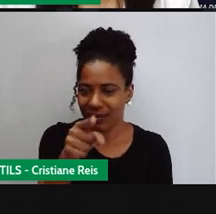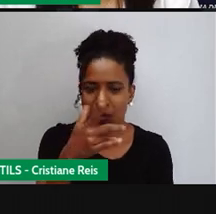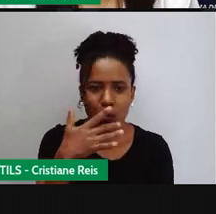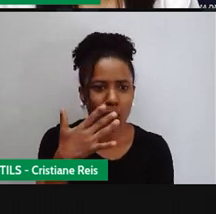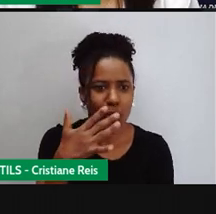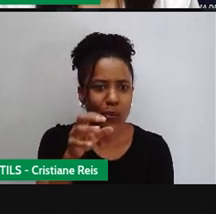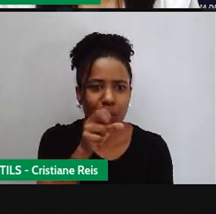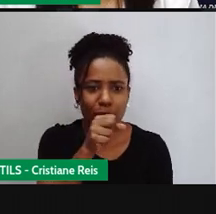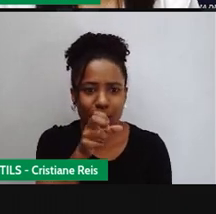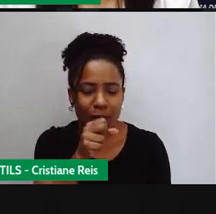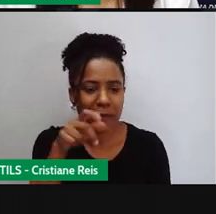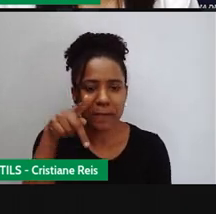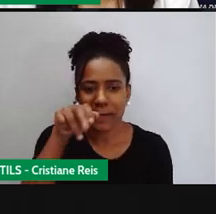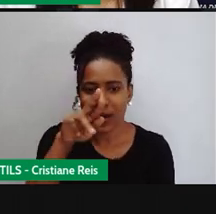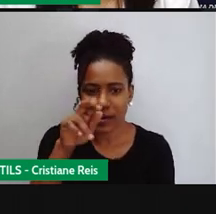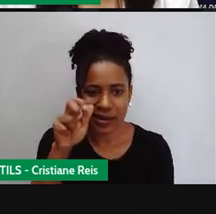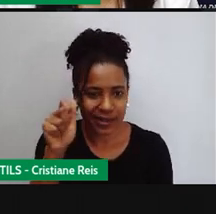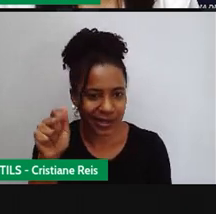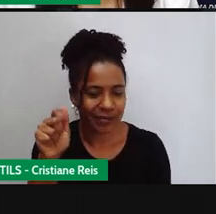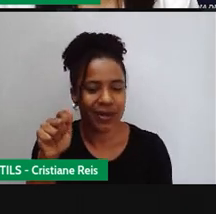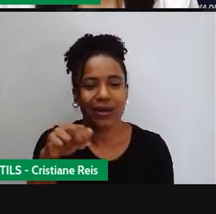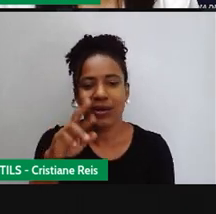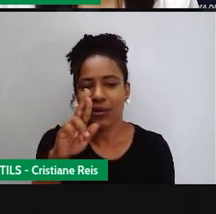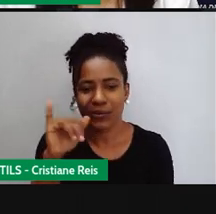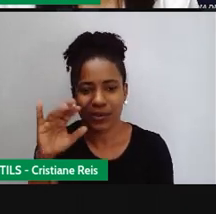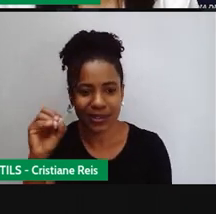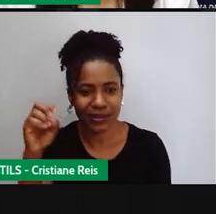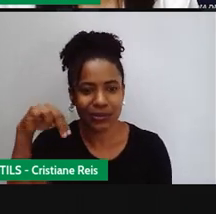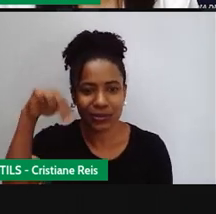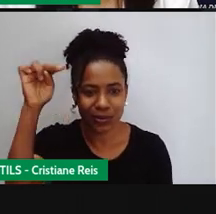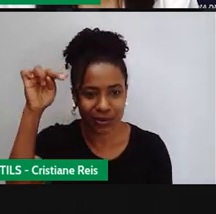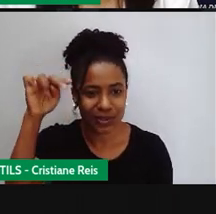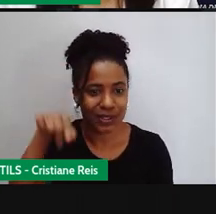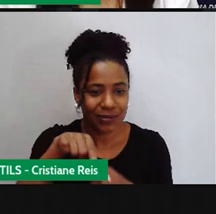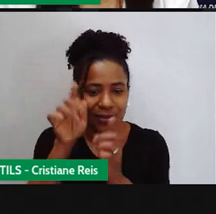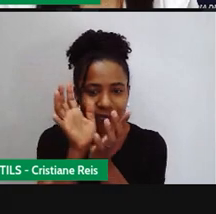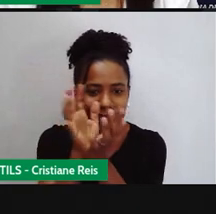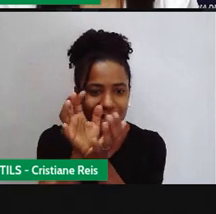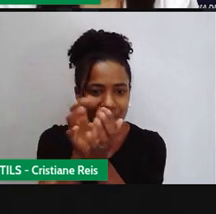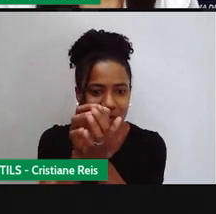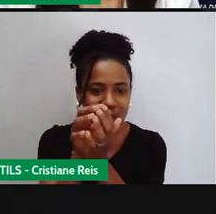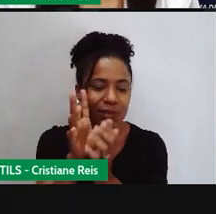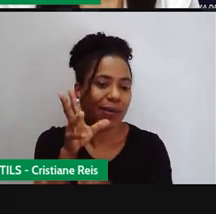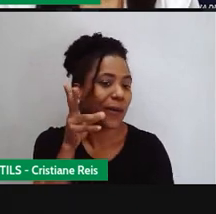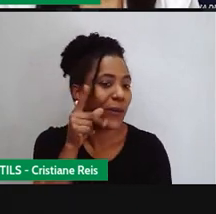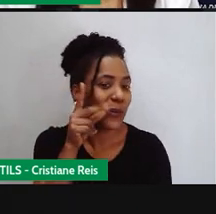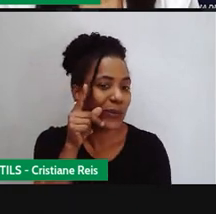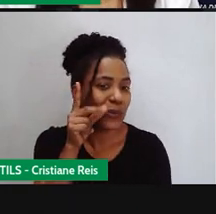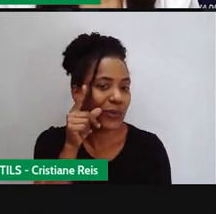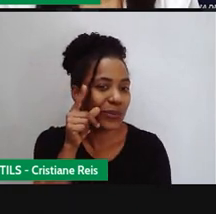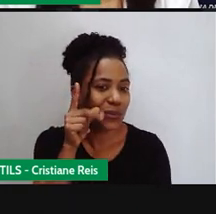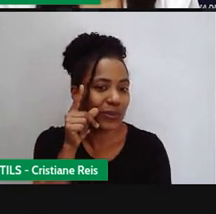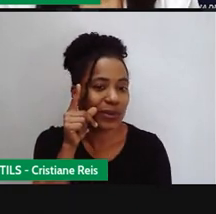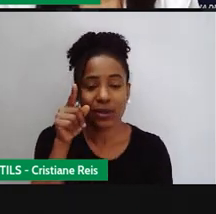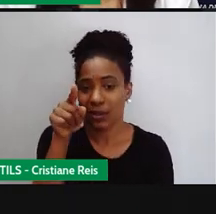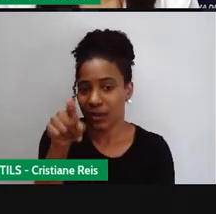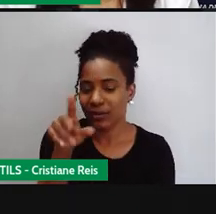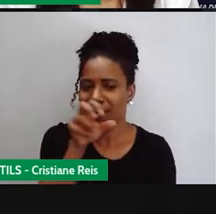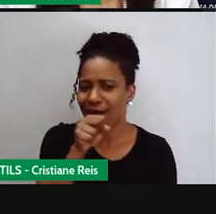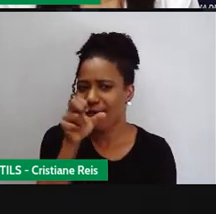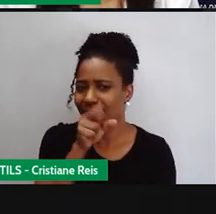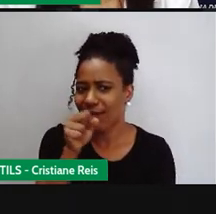estados da Paraíba, Rio Grande do Norte, também um pouquinho do Pernambuco e do Ceará, onde aparece a cor